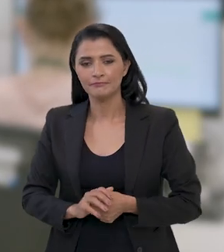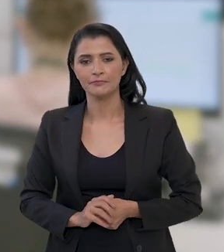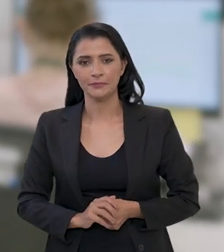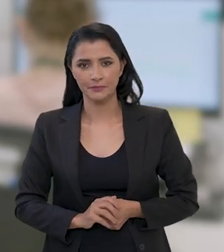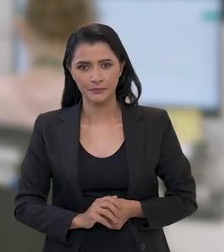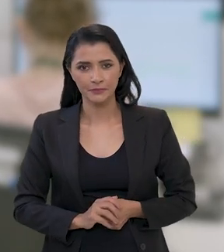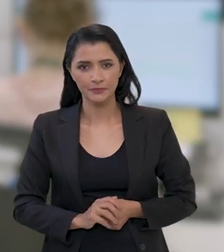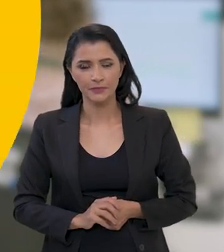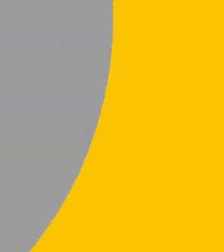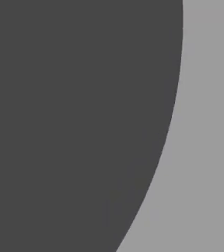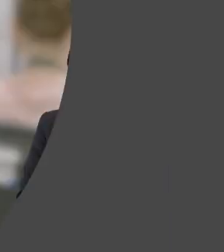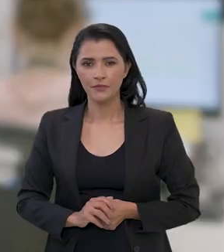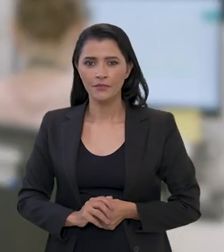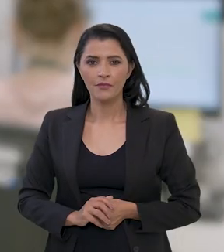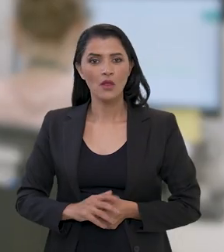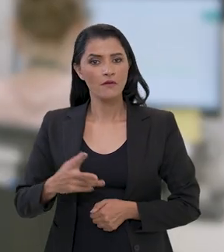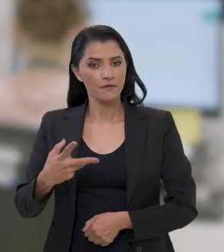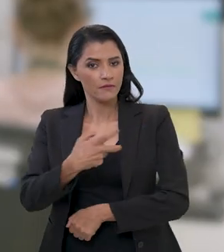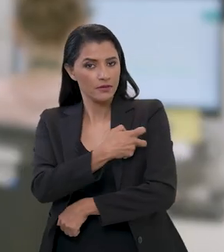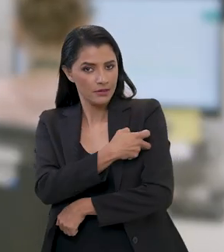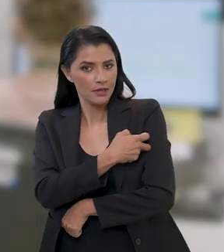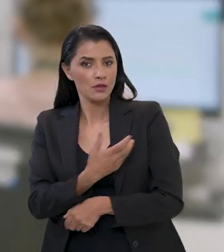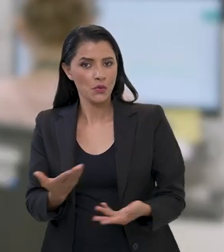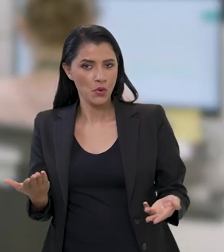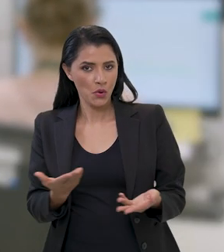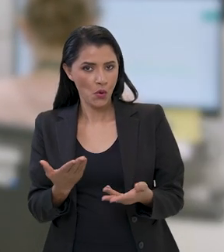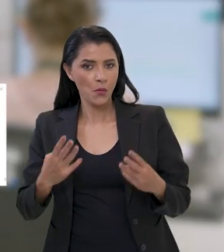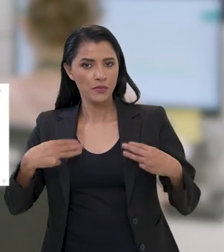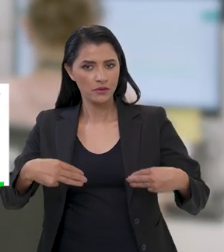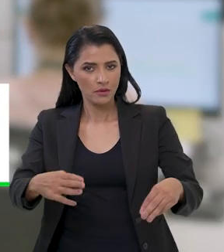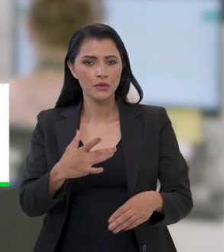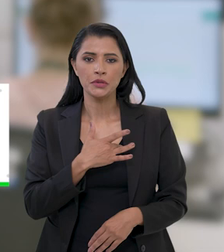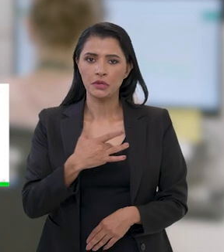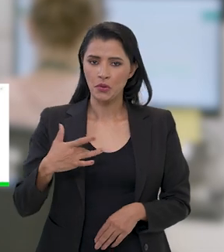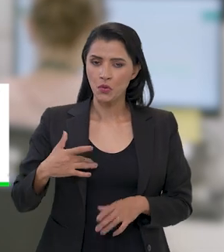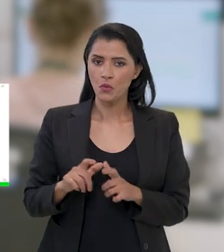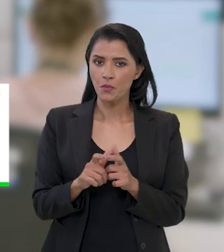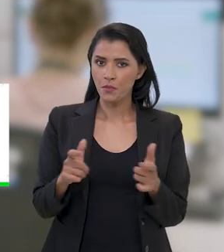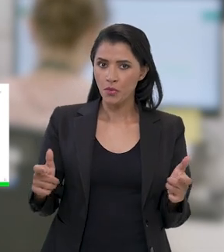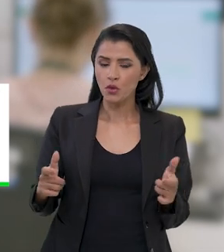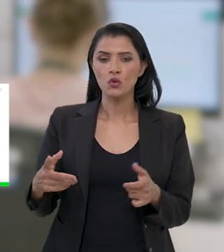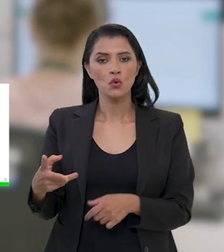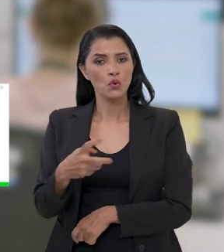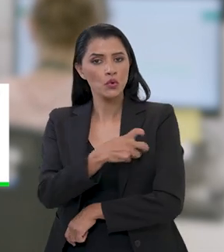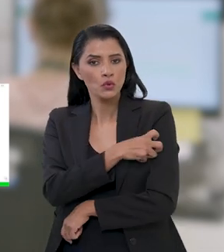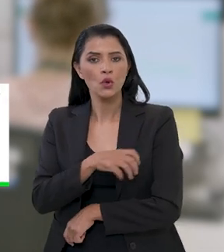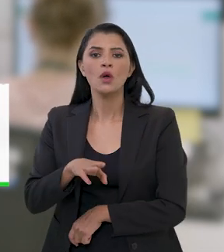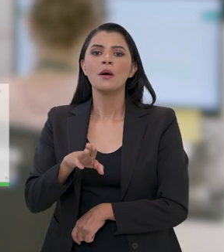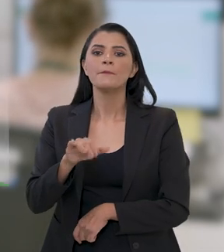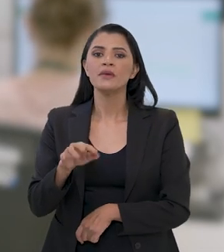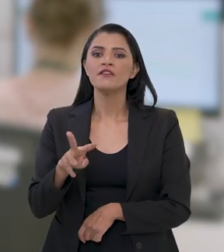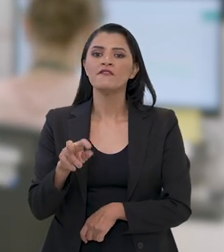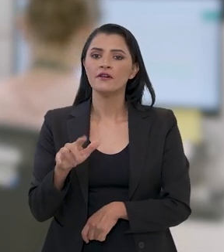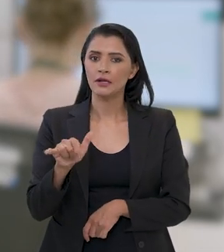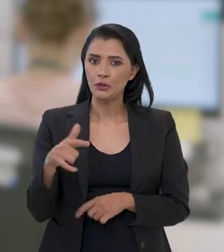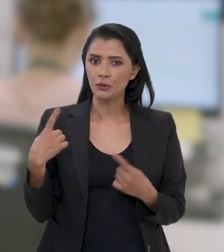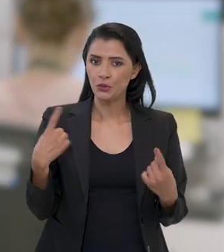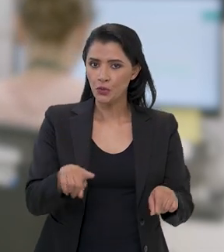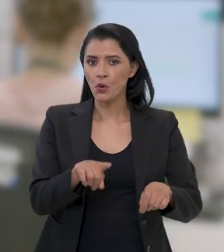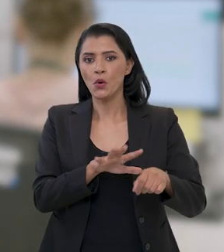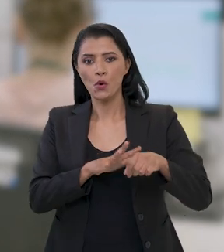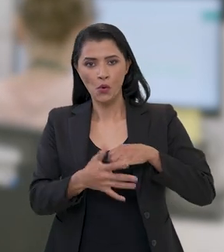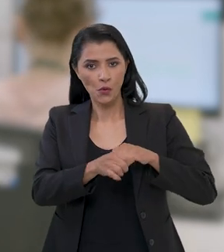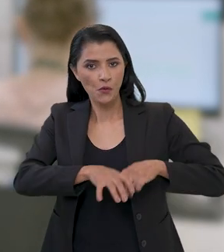internacionais. Vacinação! O Ministério da Saúde ampliou a dose de reforço bivalente contra a Covid